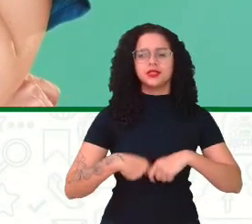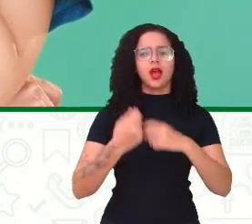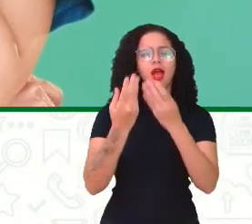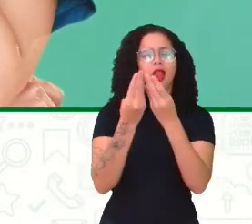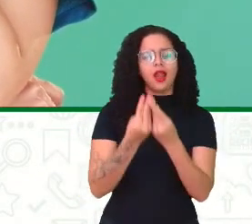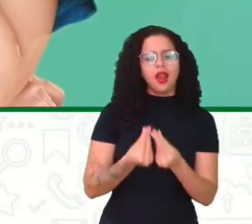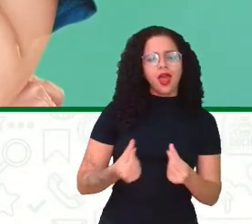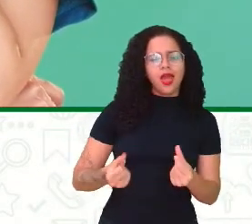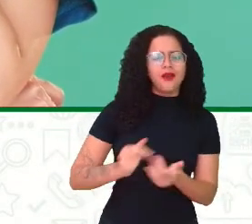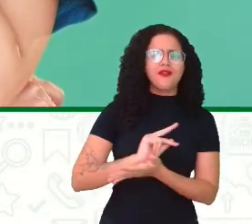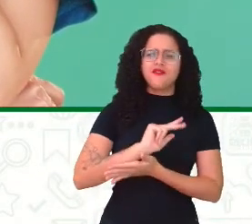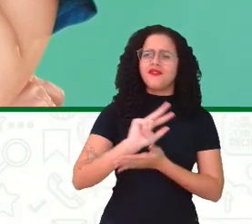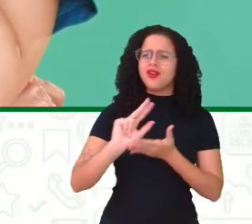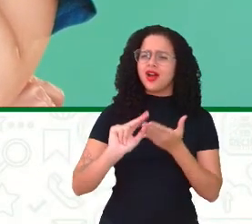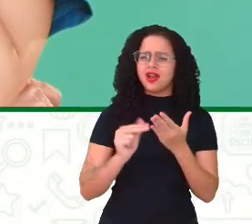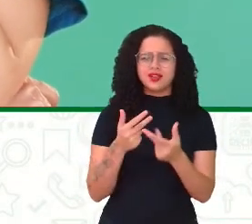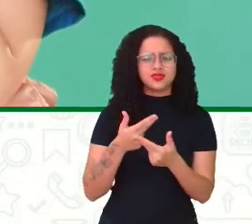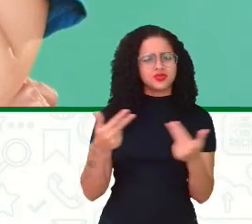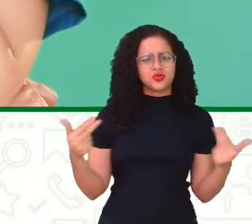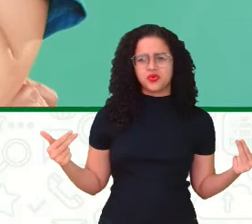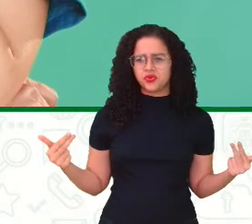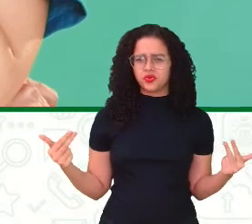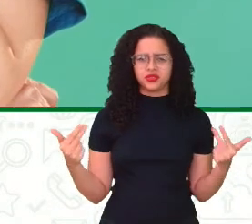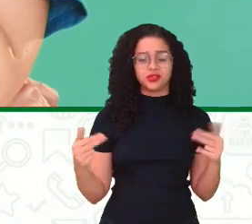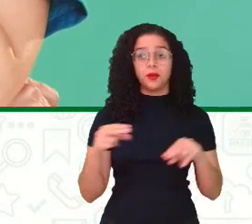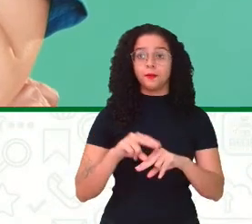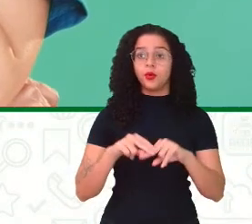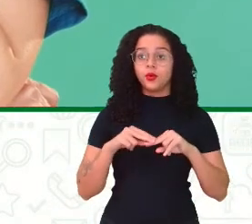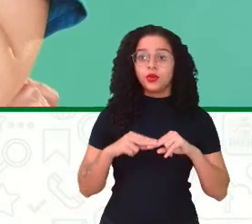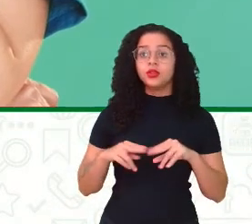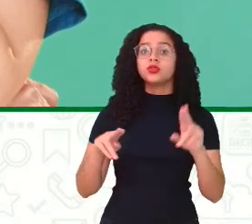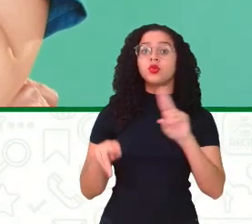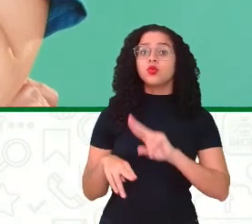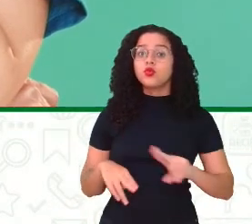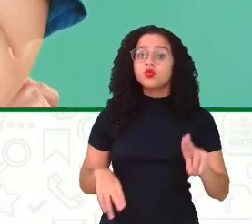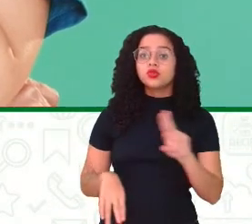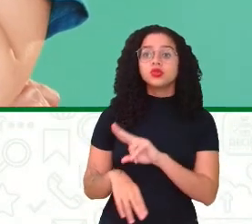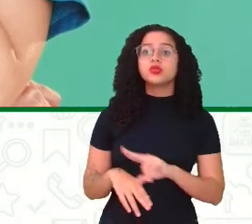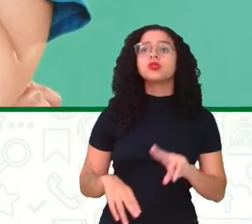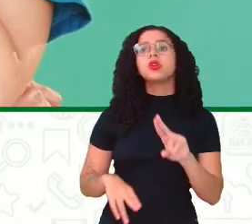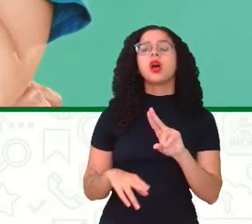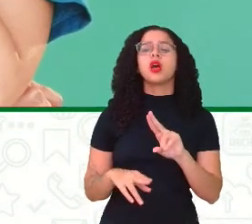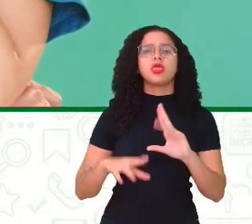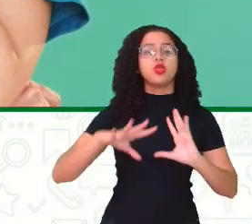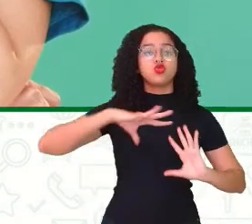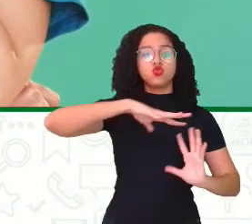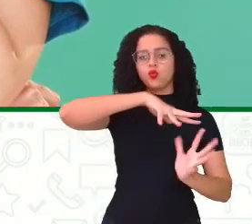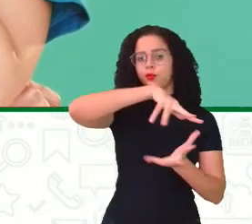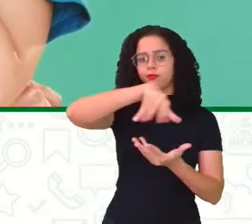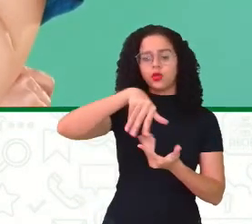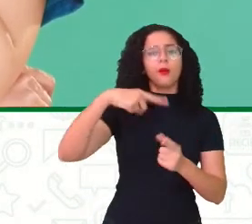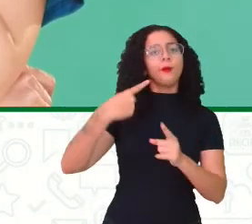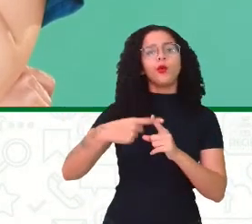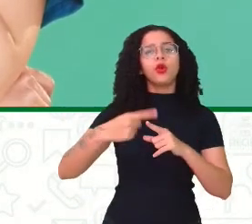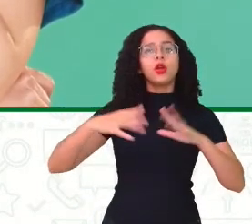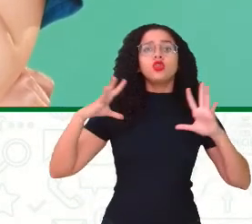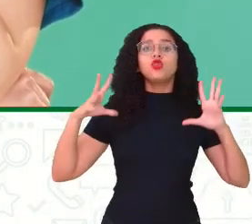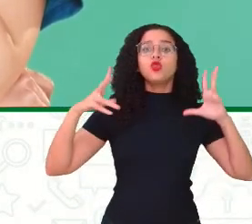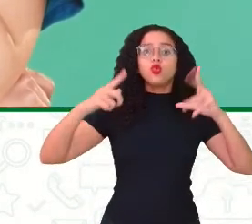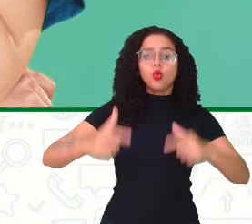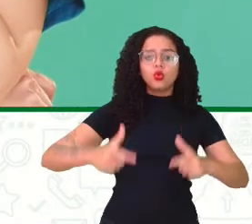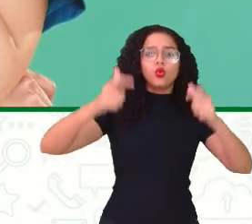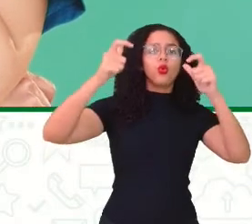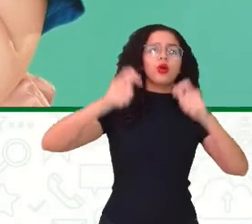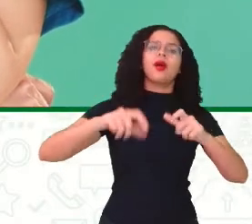dissolver diversas substâncias. É por isso que ela é usada como solvente universal. Porque em todo lugar